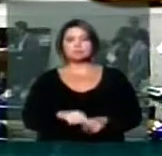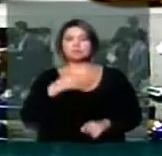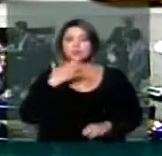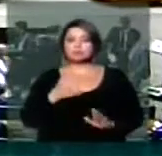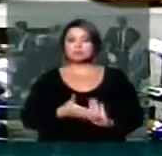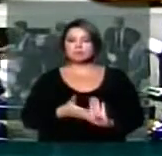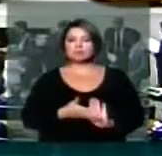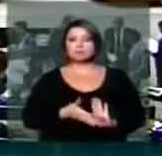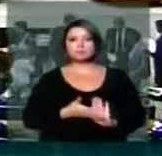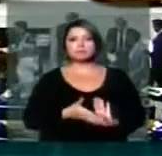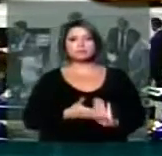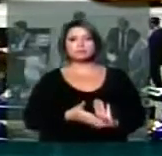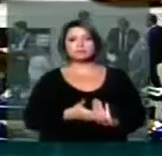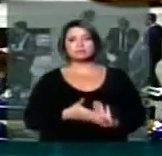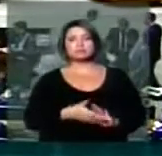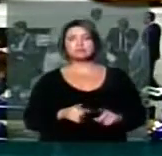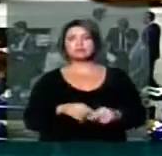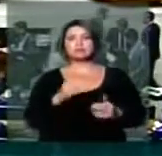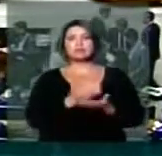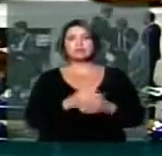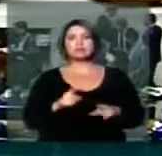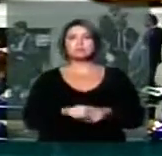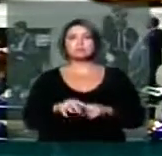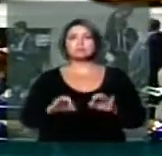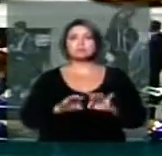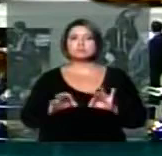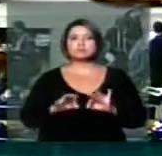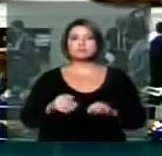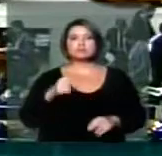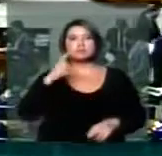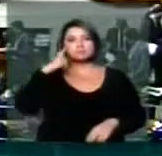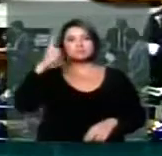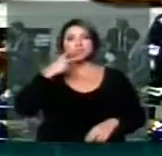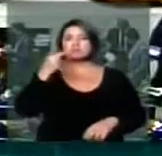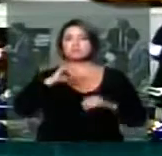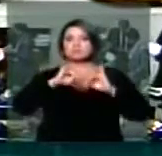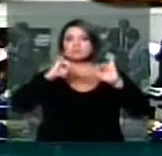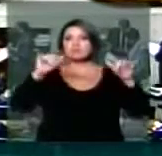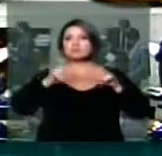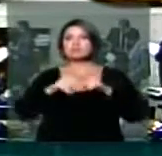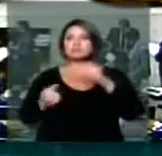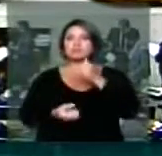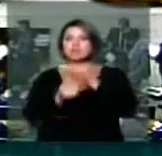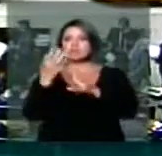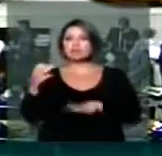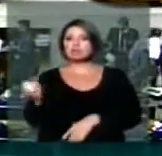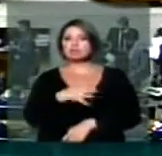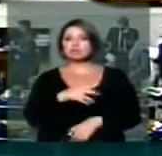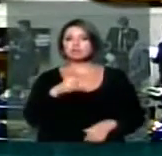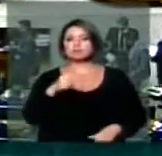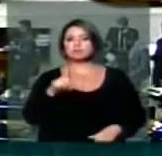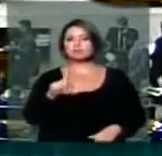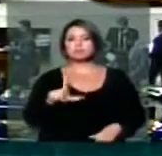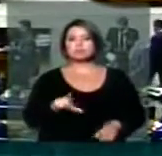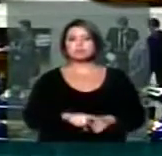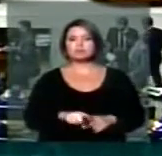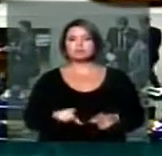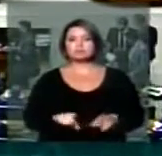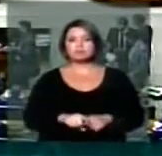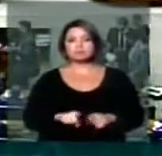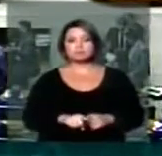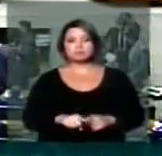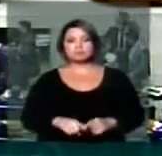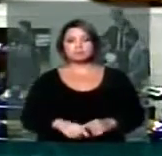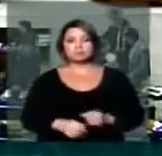essa proposta acaba, por exemplo, com uma possibilidade que vem sendo aventada na imprensa brasileira de recriação do PL, Partido Liberal,